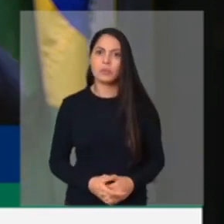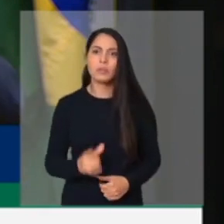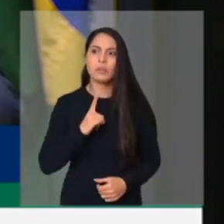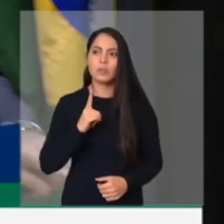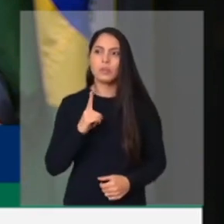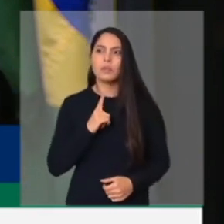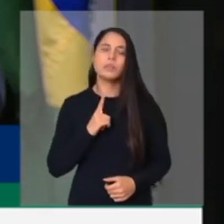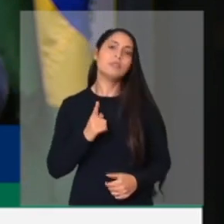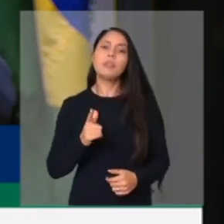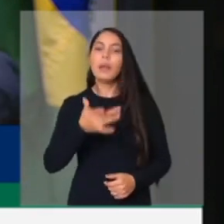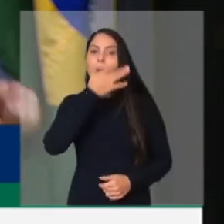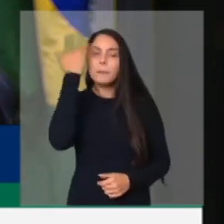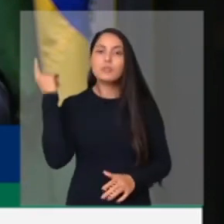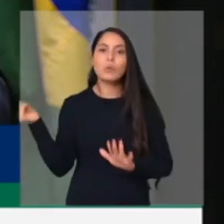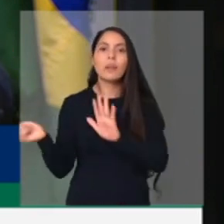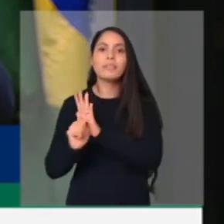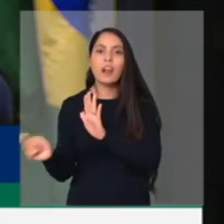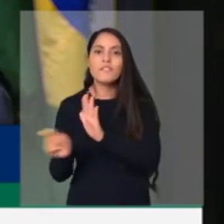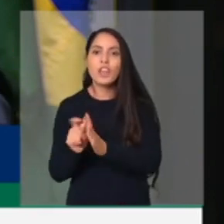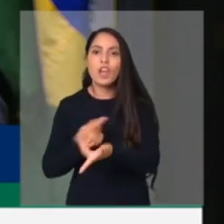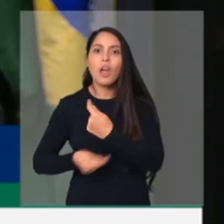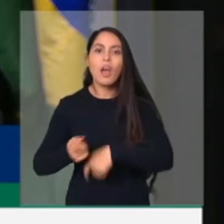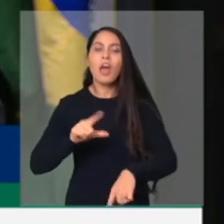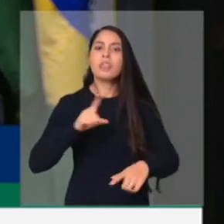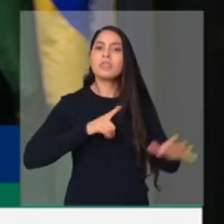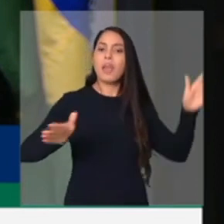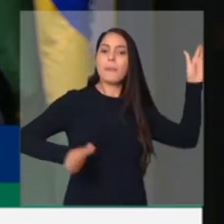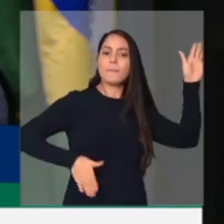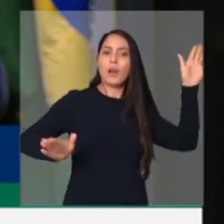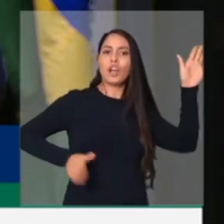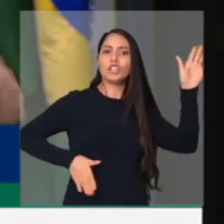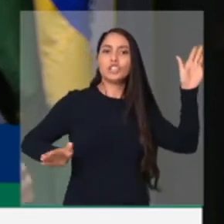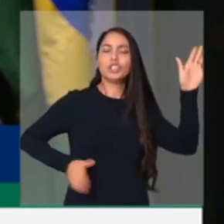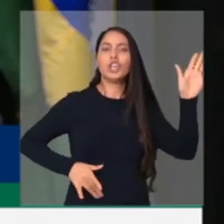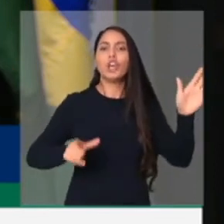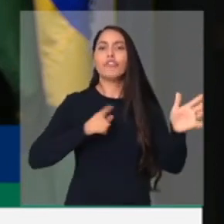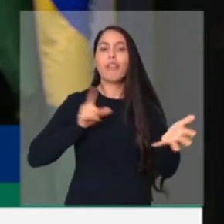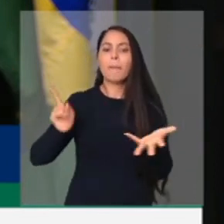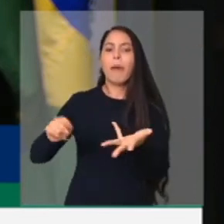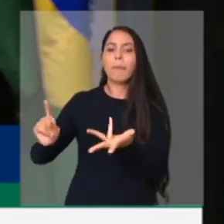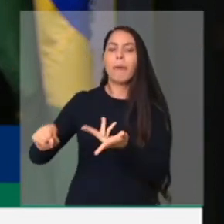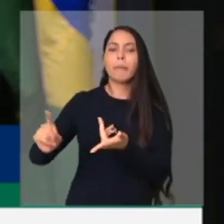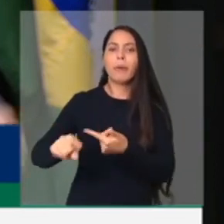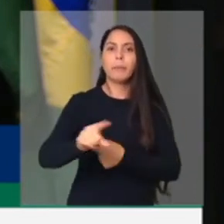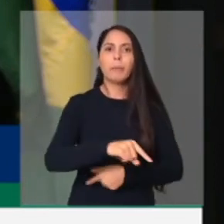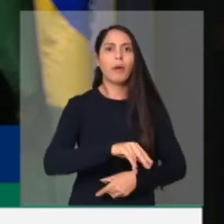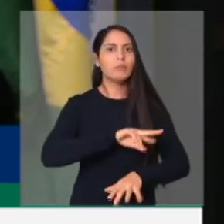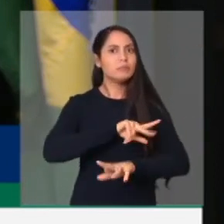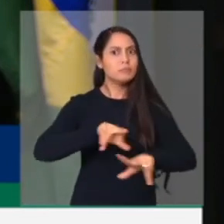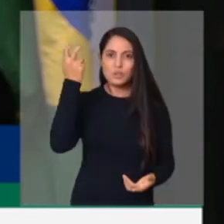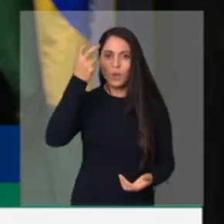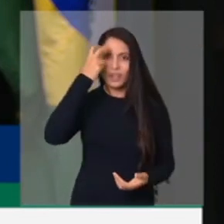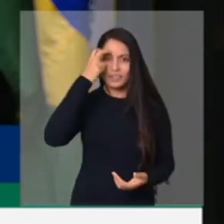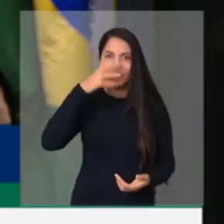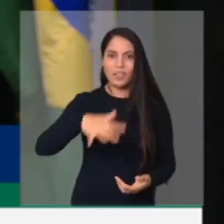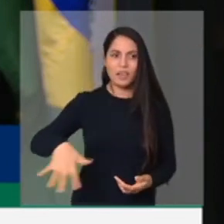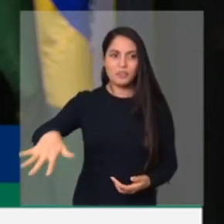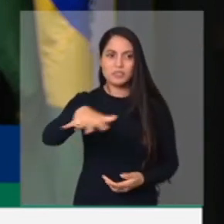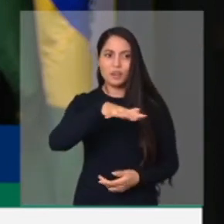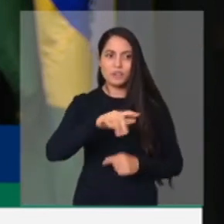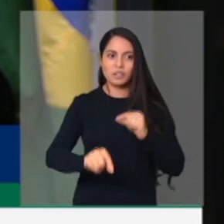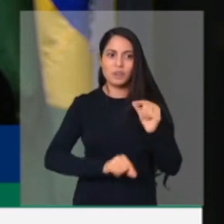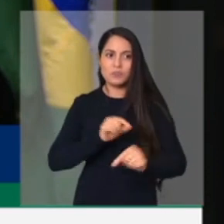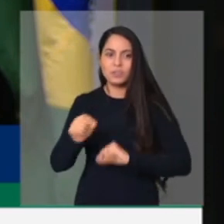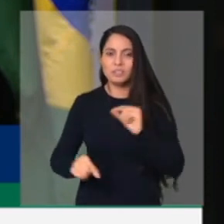vagabundos, armados, e havia sim uma operação por conta de diversas diligências que foram